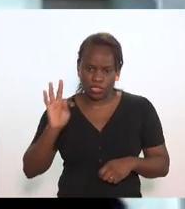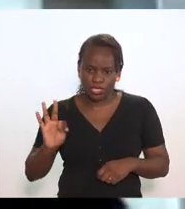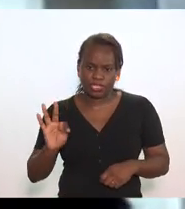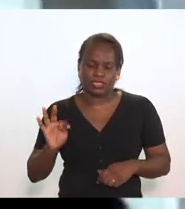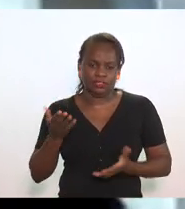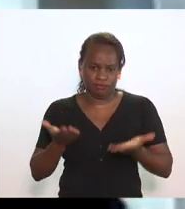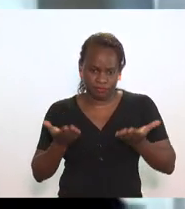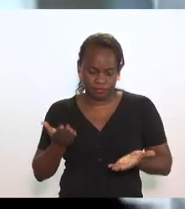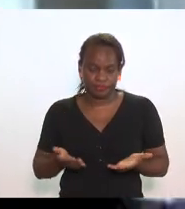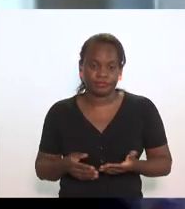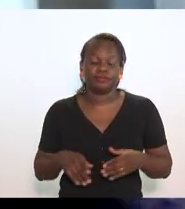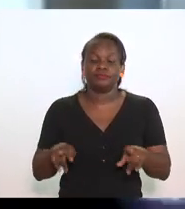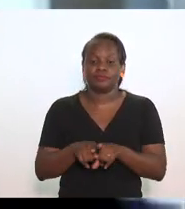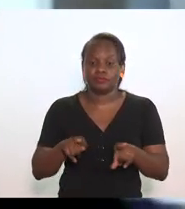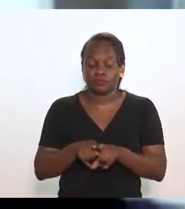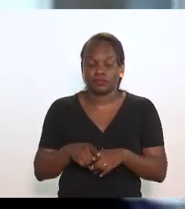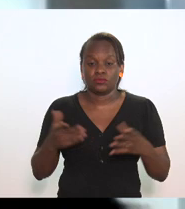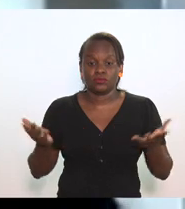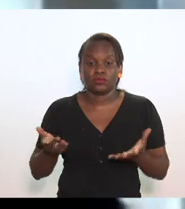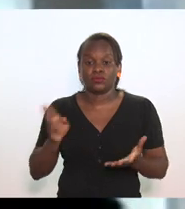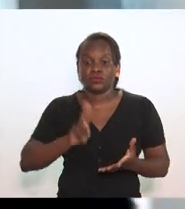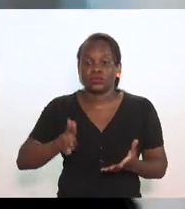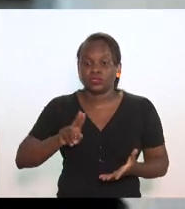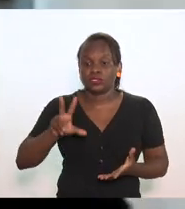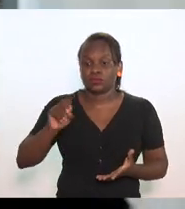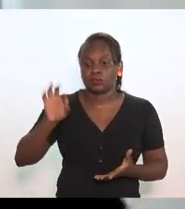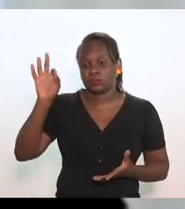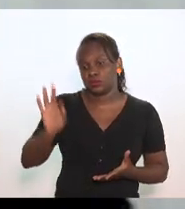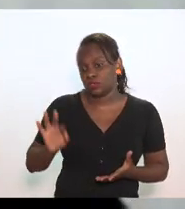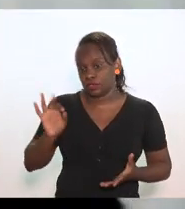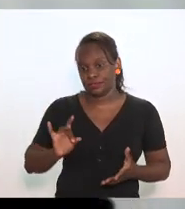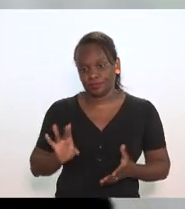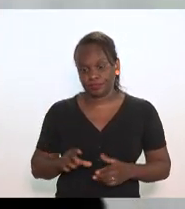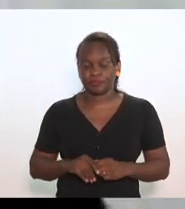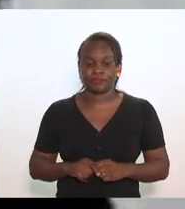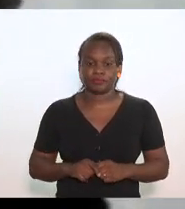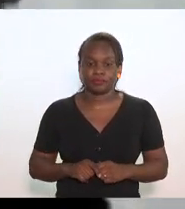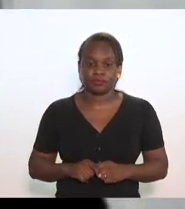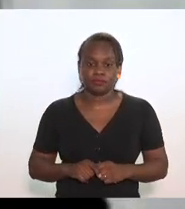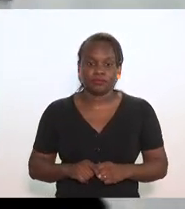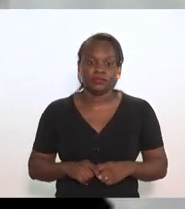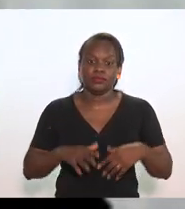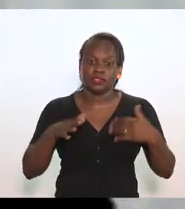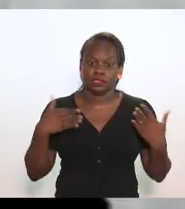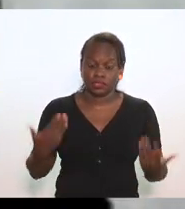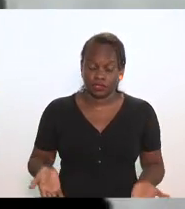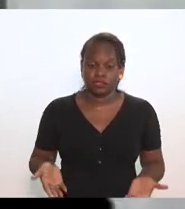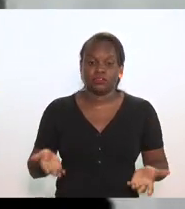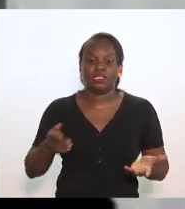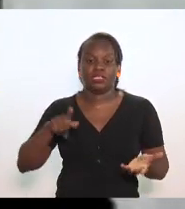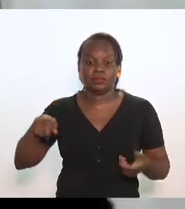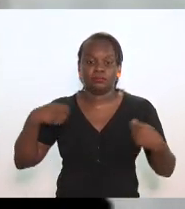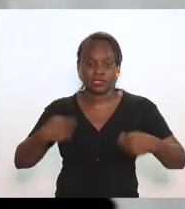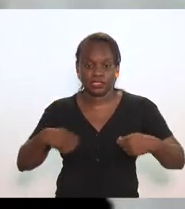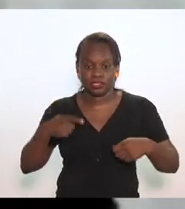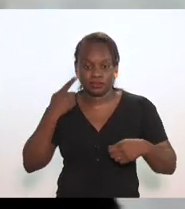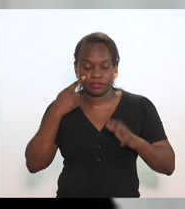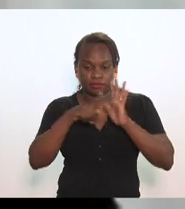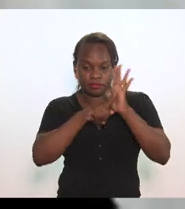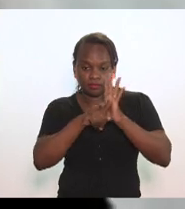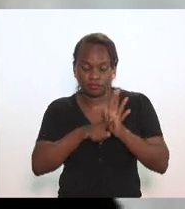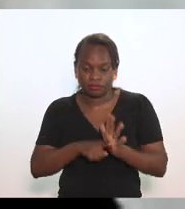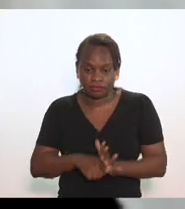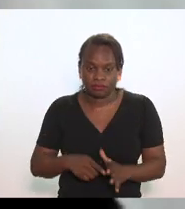e hoje só usa 50% disso então isso nós temos que levar em conta